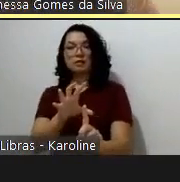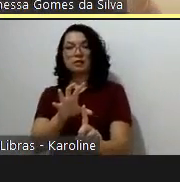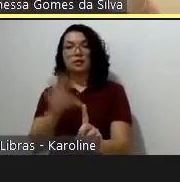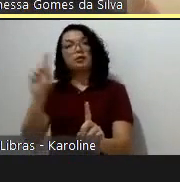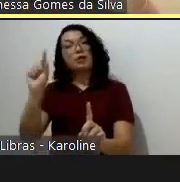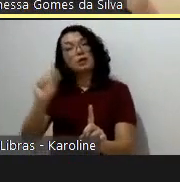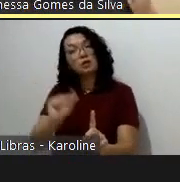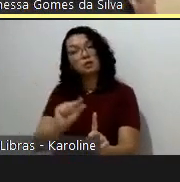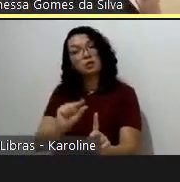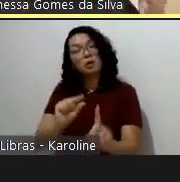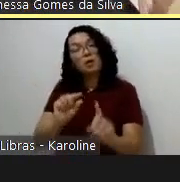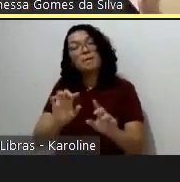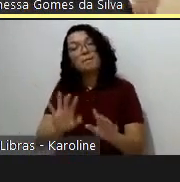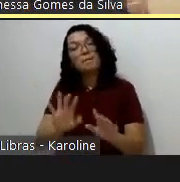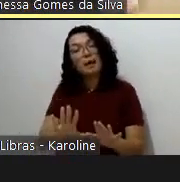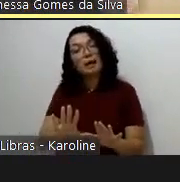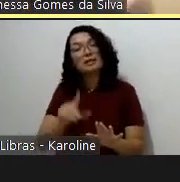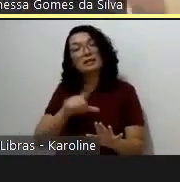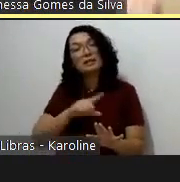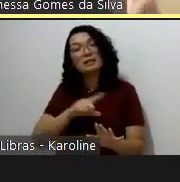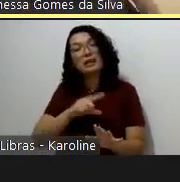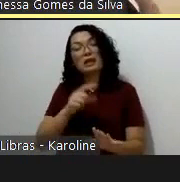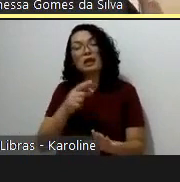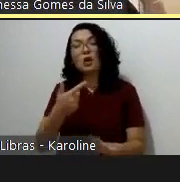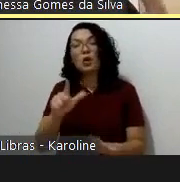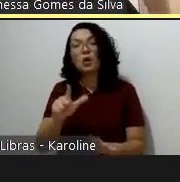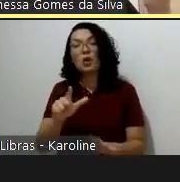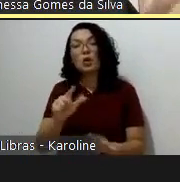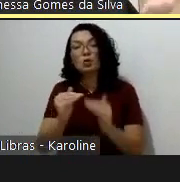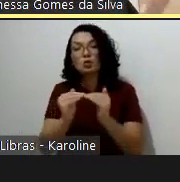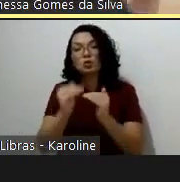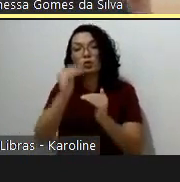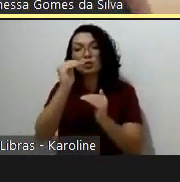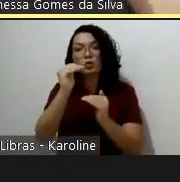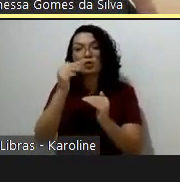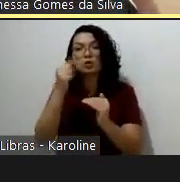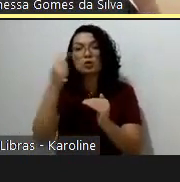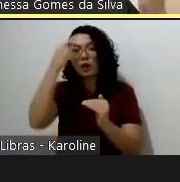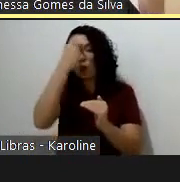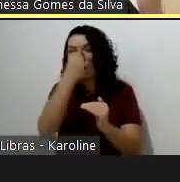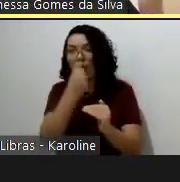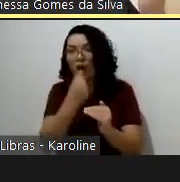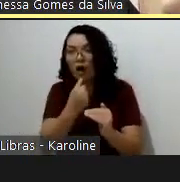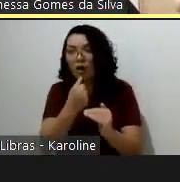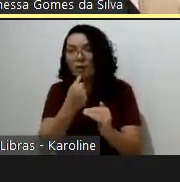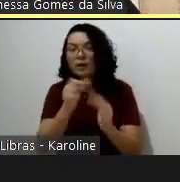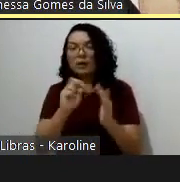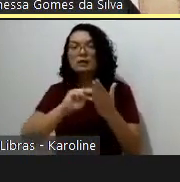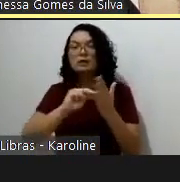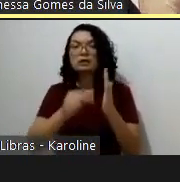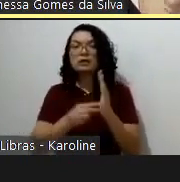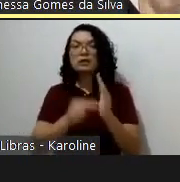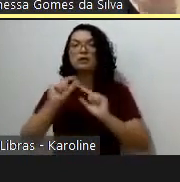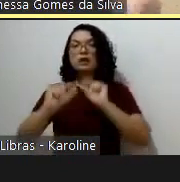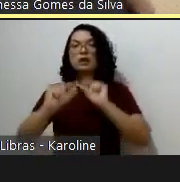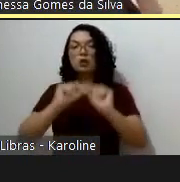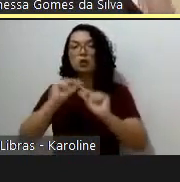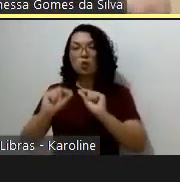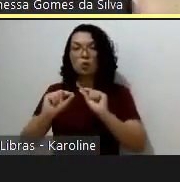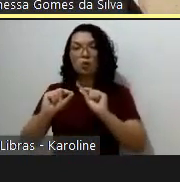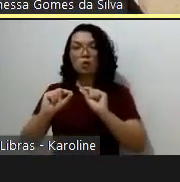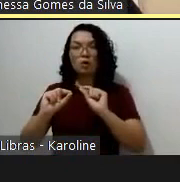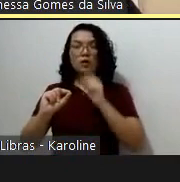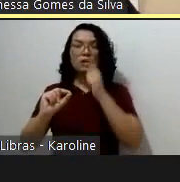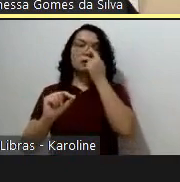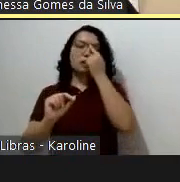apareceu ali uma parcelinha amarela que é justamente dos materiais adicionados, os isolantes, por exemplo, que